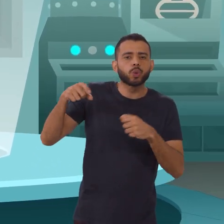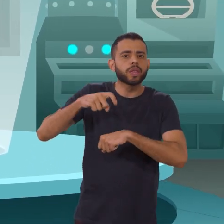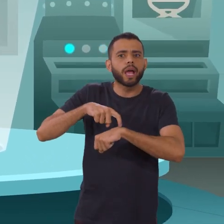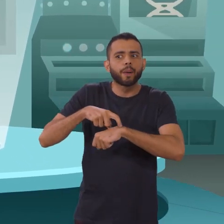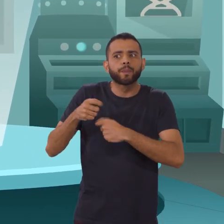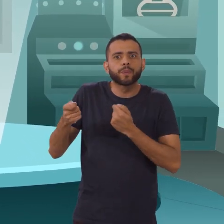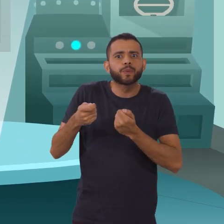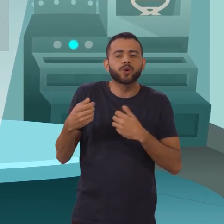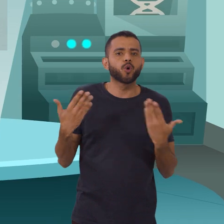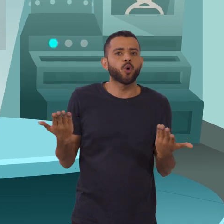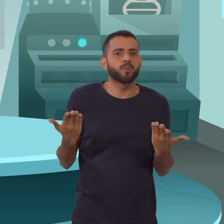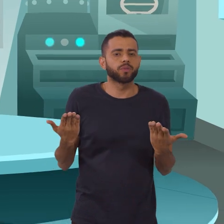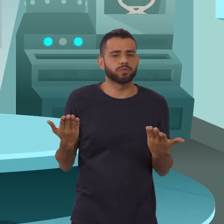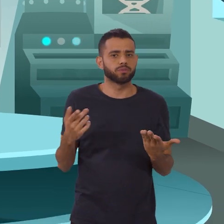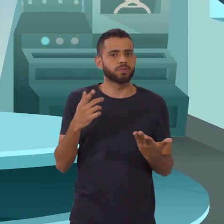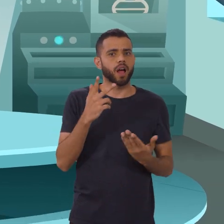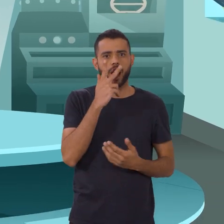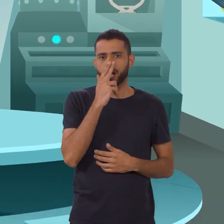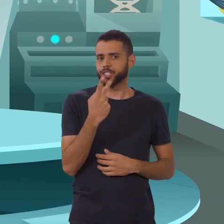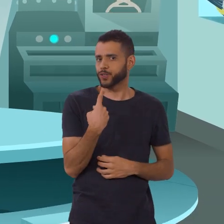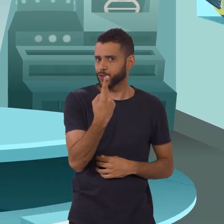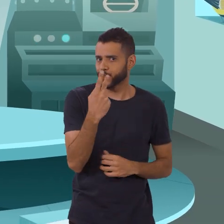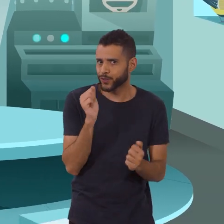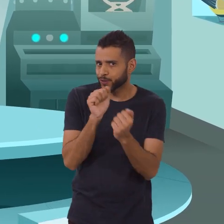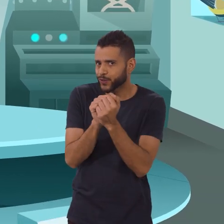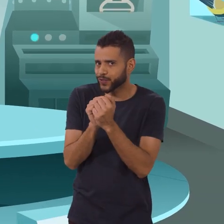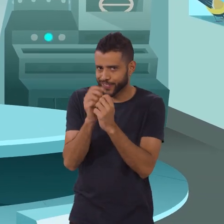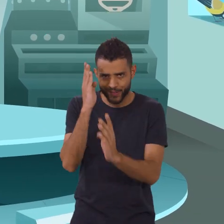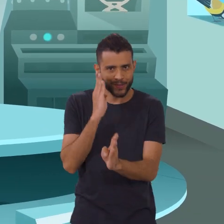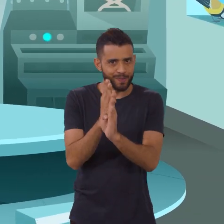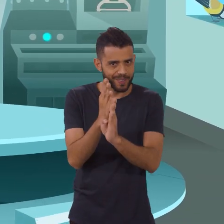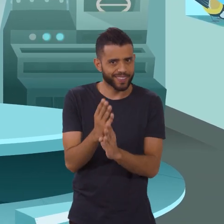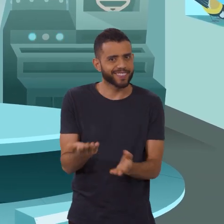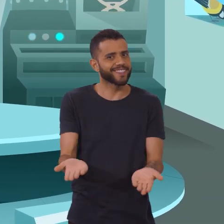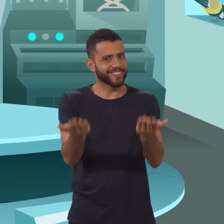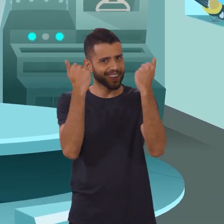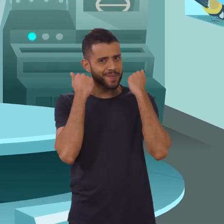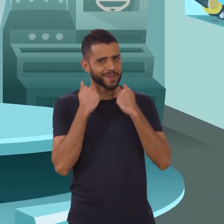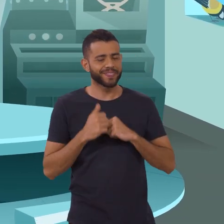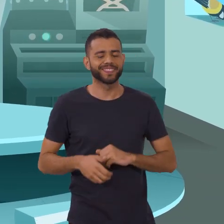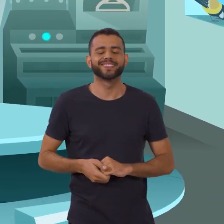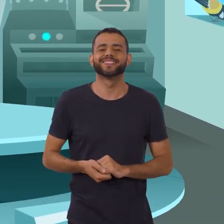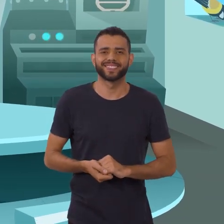que acha de descobrirmos juntos? Então vamos lá!